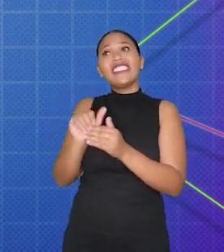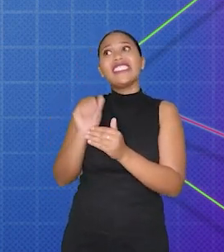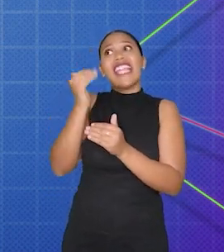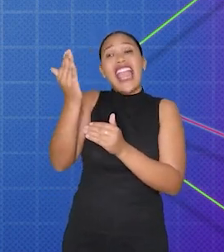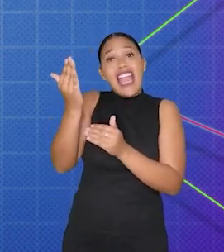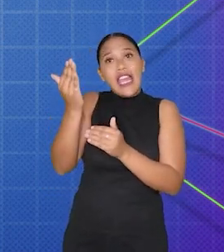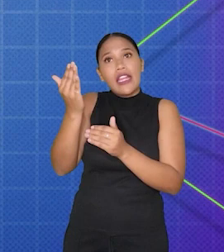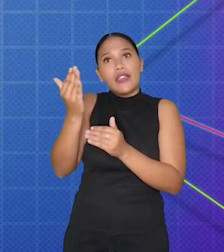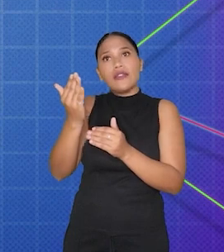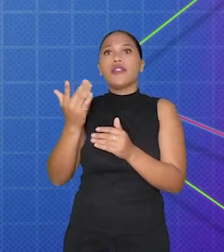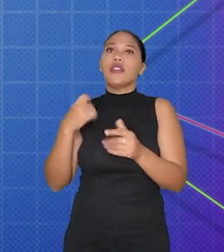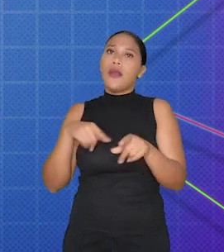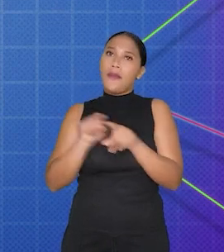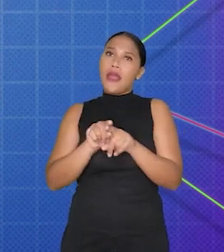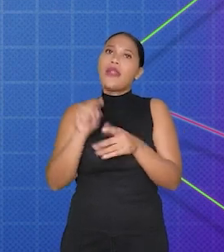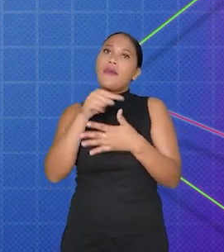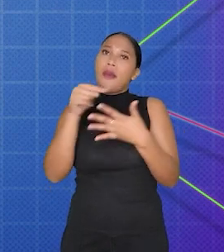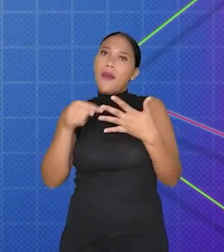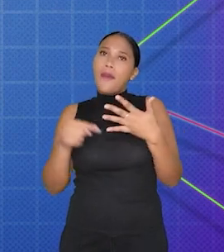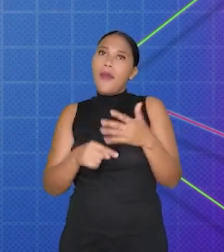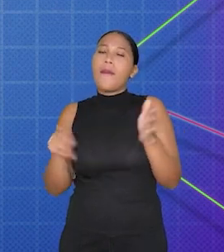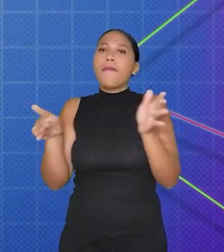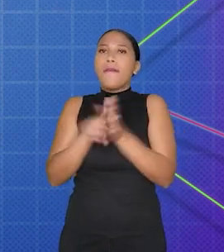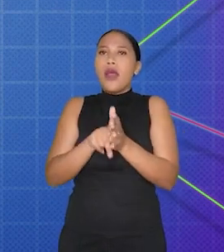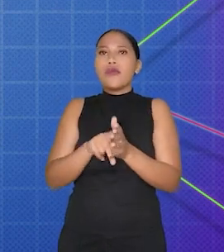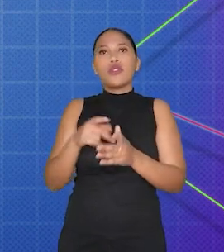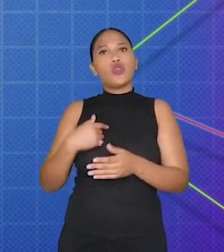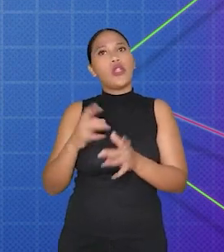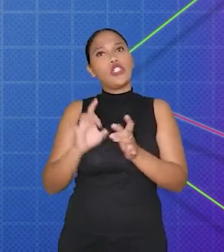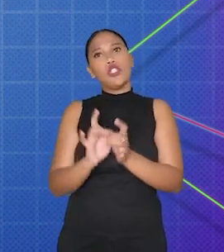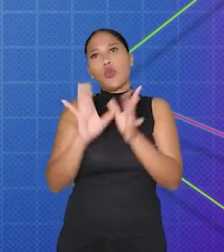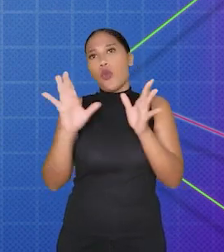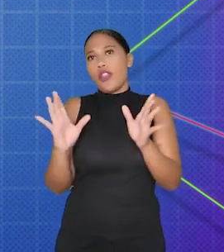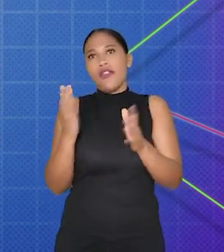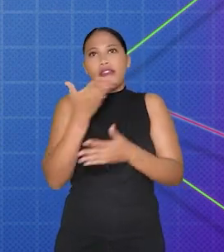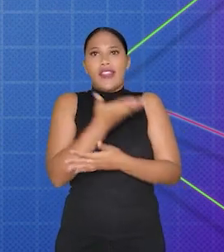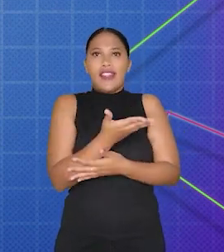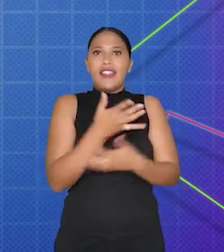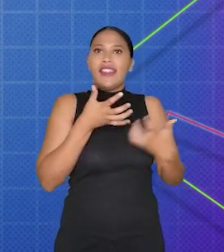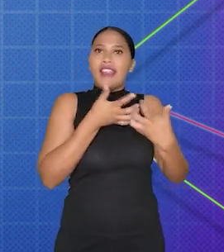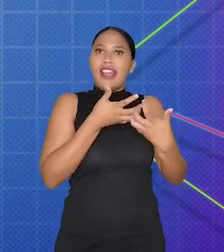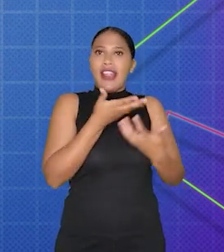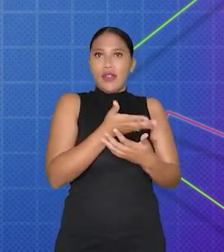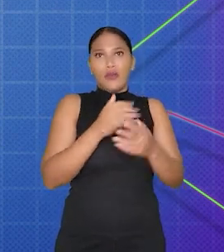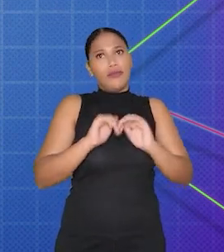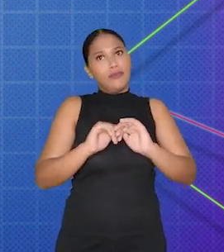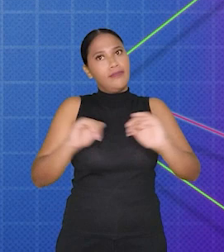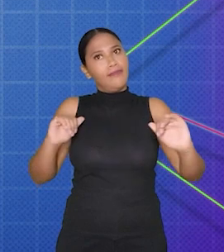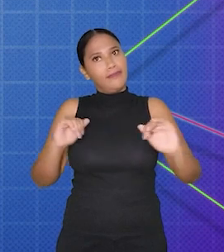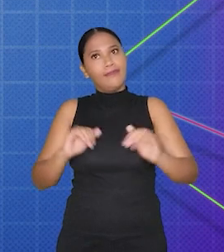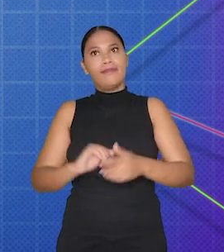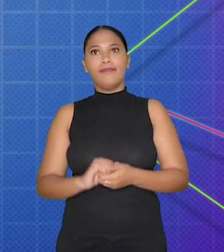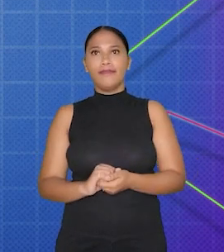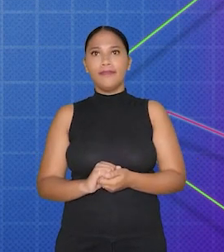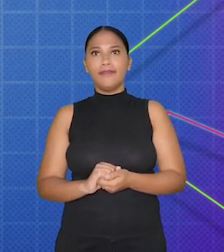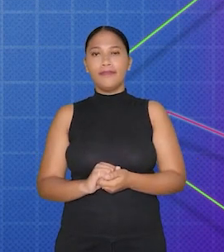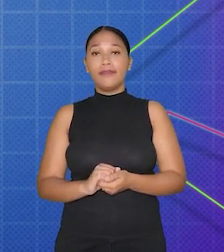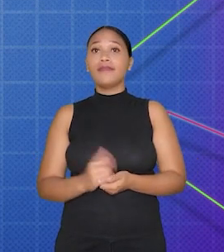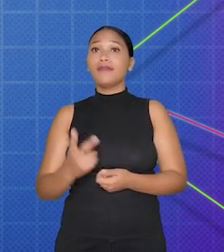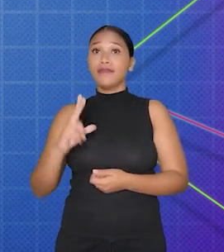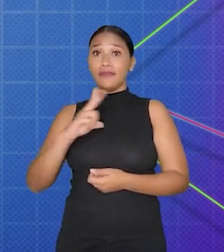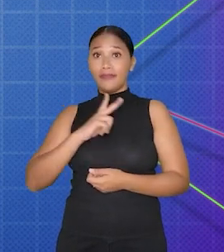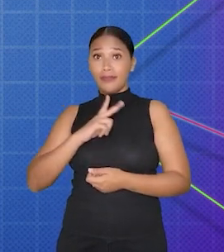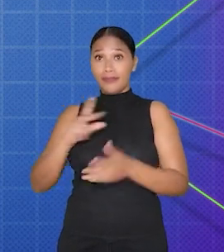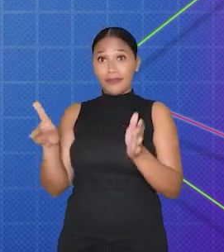externos, e oferecem funcionalidades personalizadas que não estão disponíveis nos plugins integrados. Os plugins